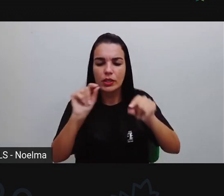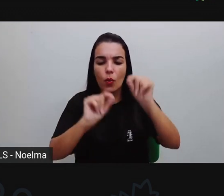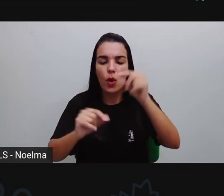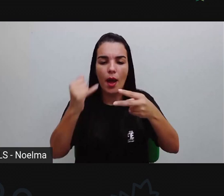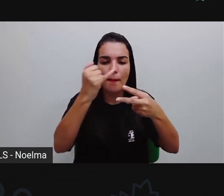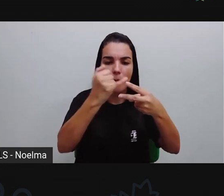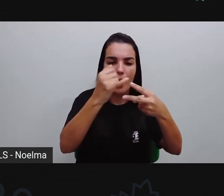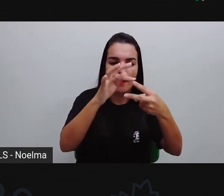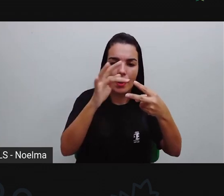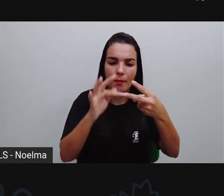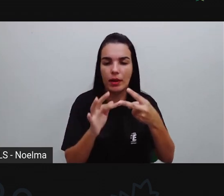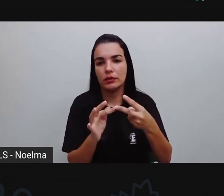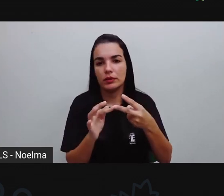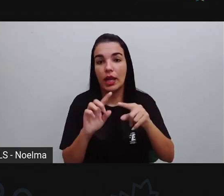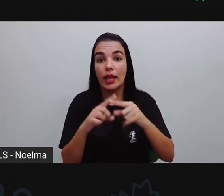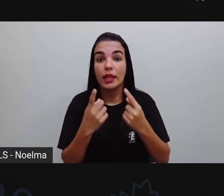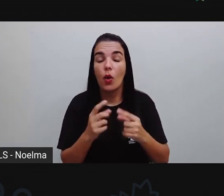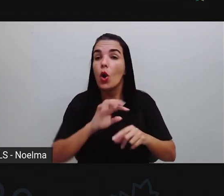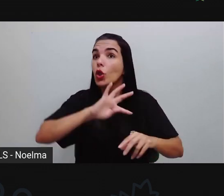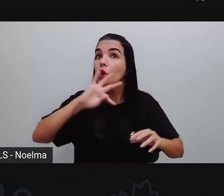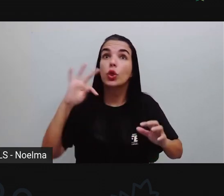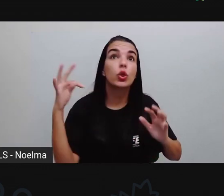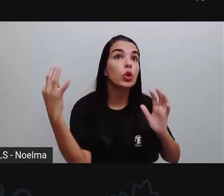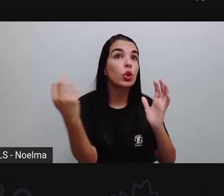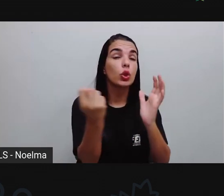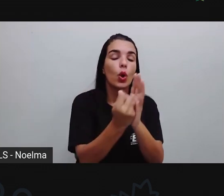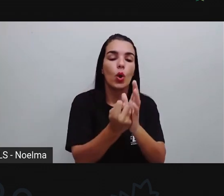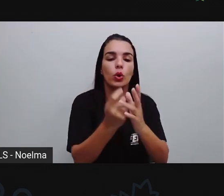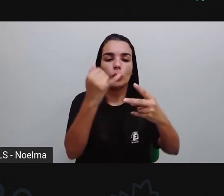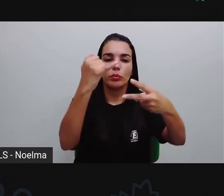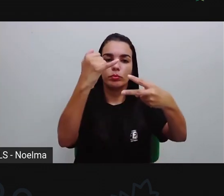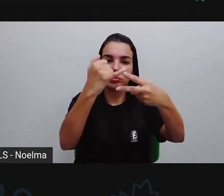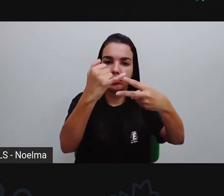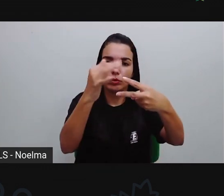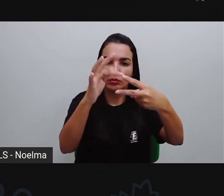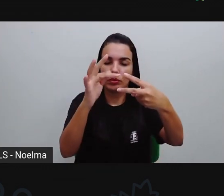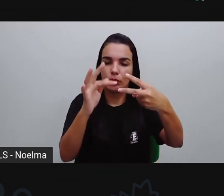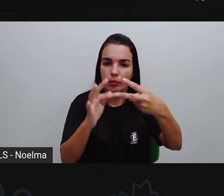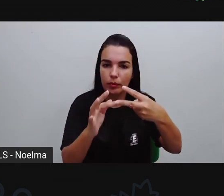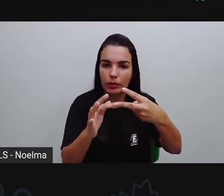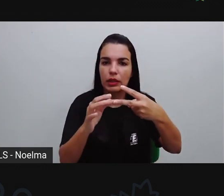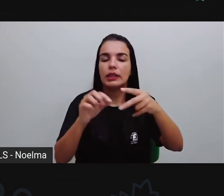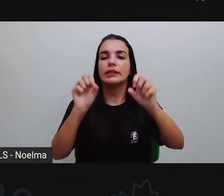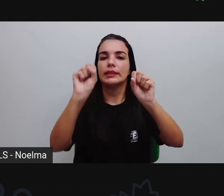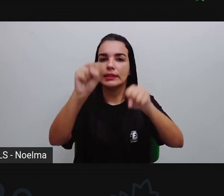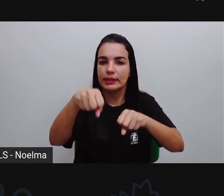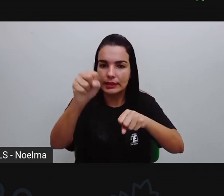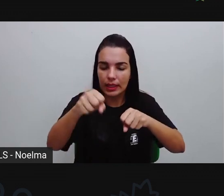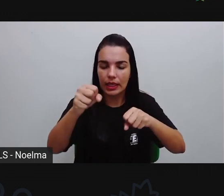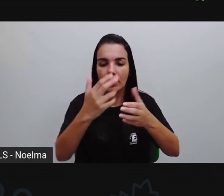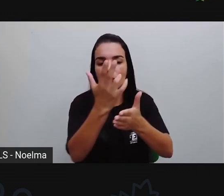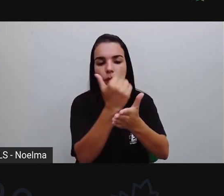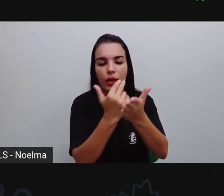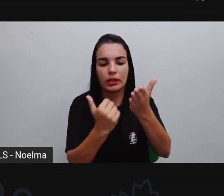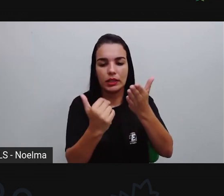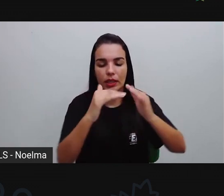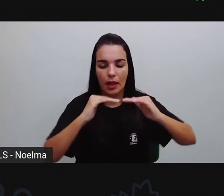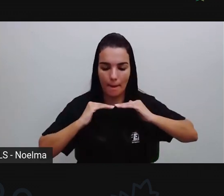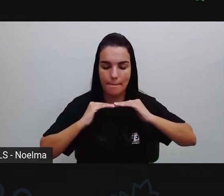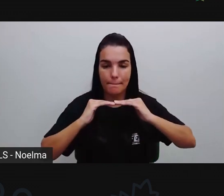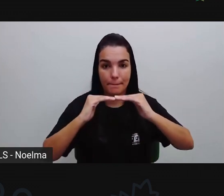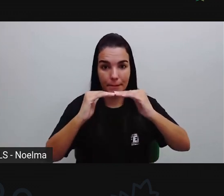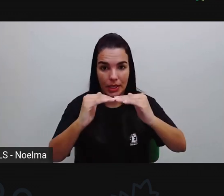Todo polígono vai ser uma forma geométrica, vai ser uma figura plana. Porém, nem